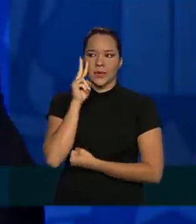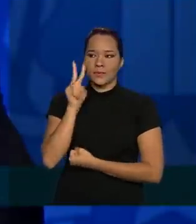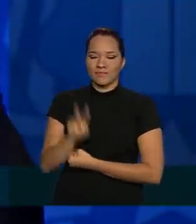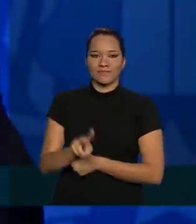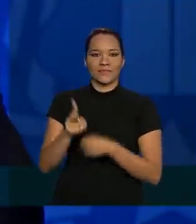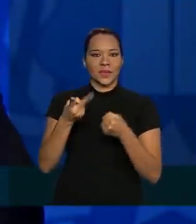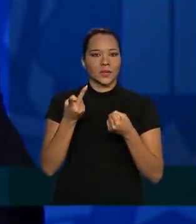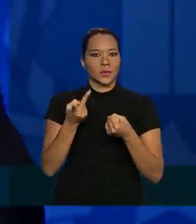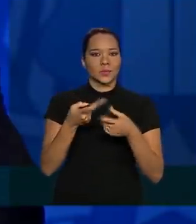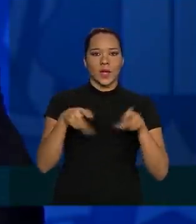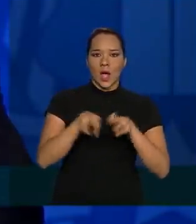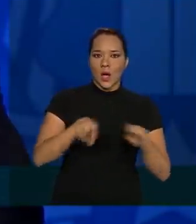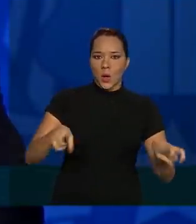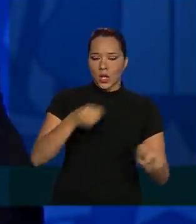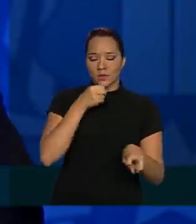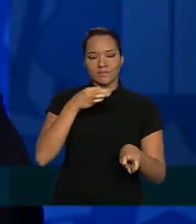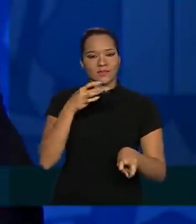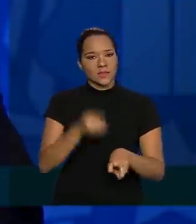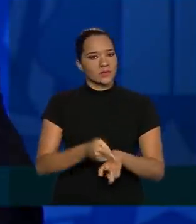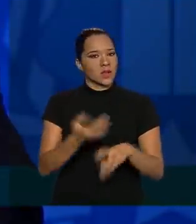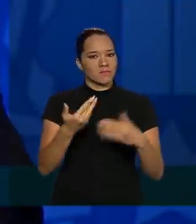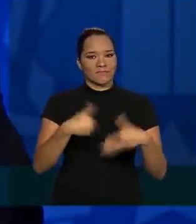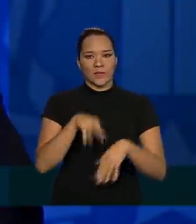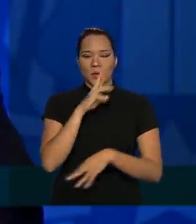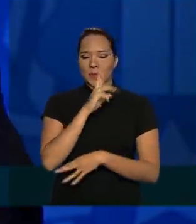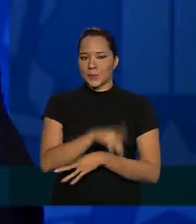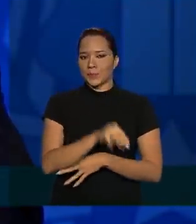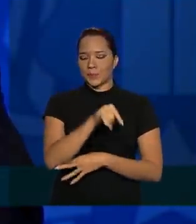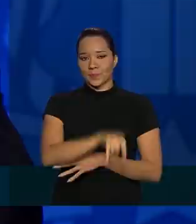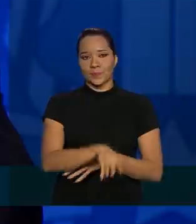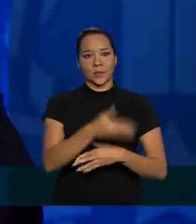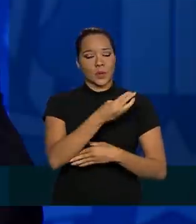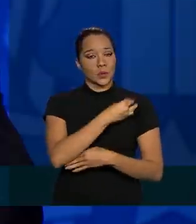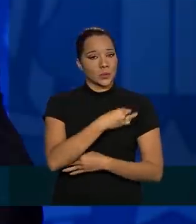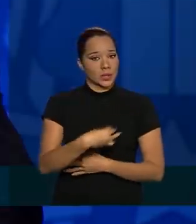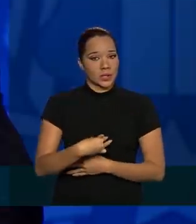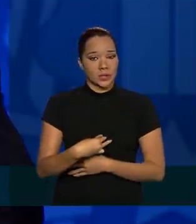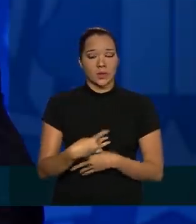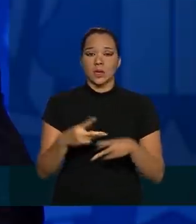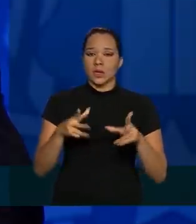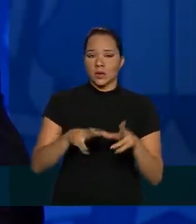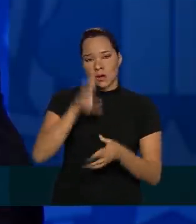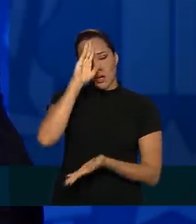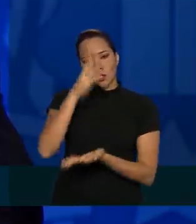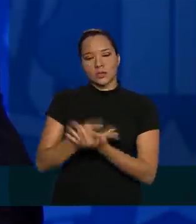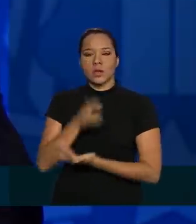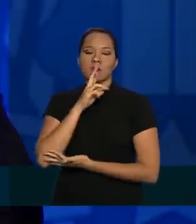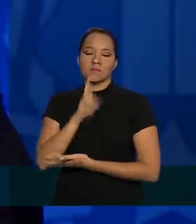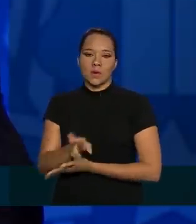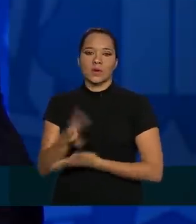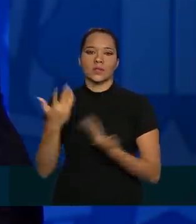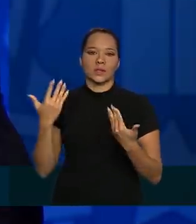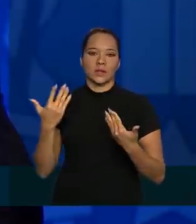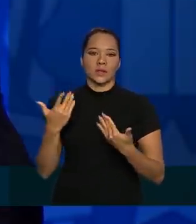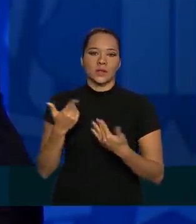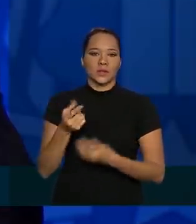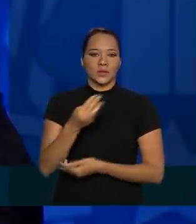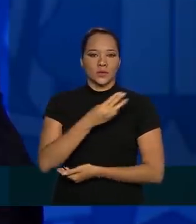ele vai dispensar o questionamento ao nosso ministro. Da mesma forma que eu acredito que a resposta do ministro